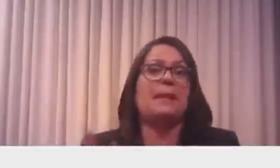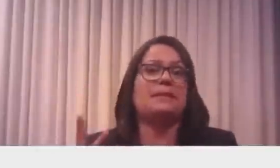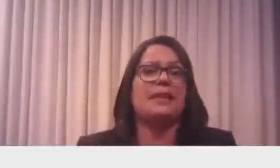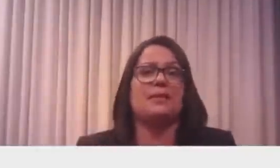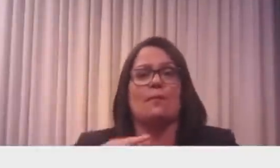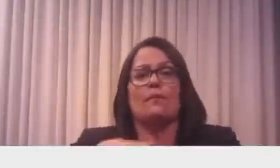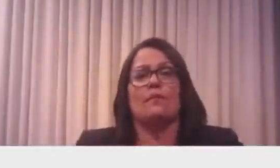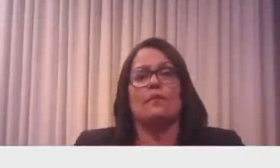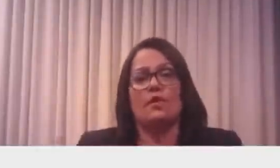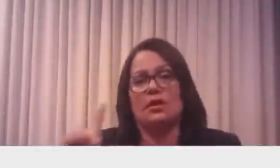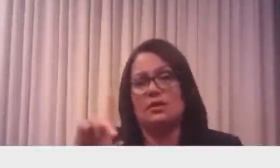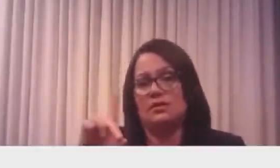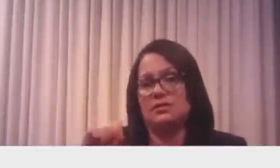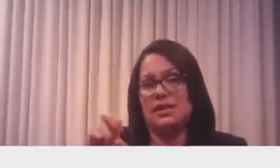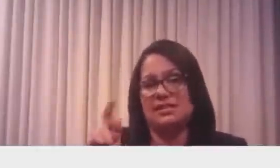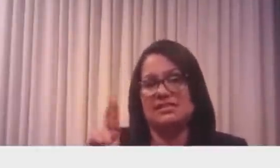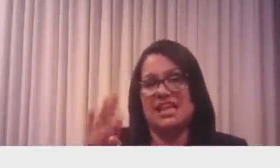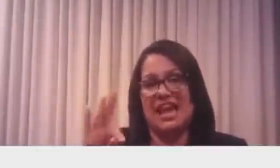não preserva nada.